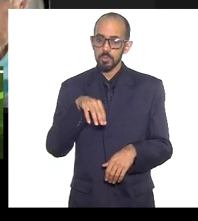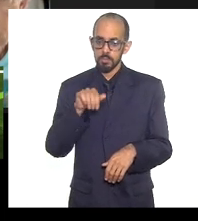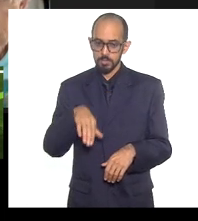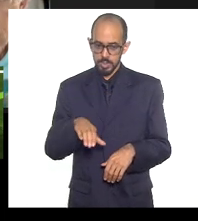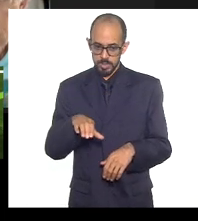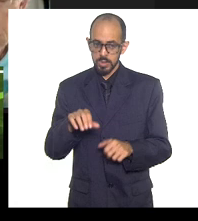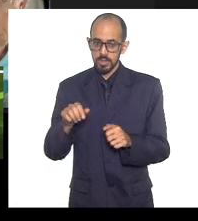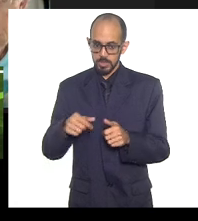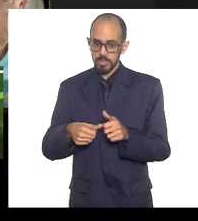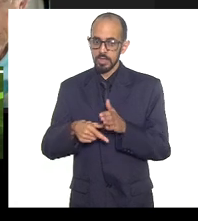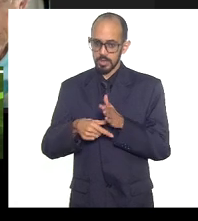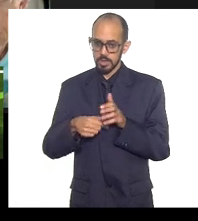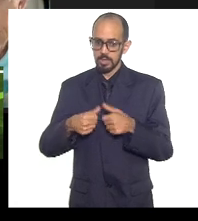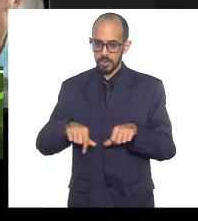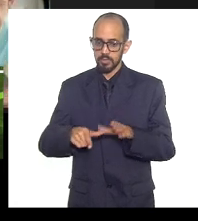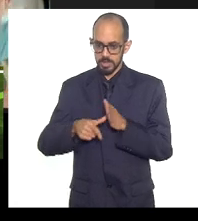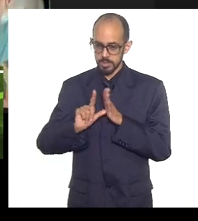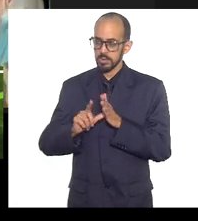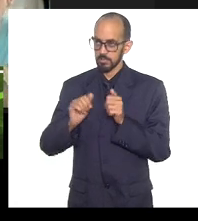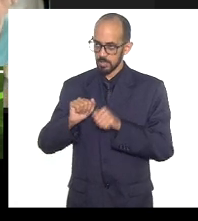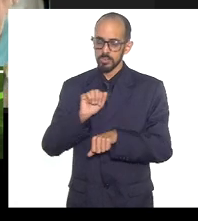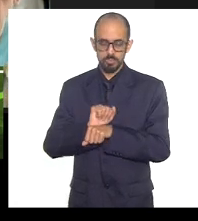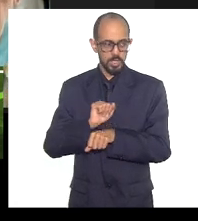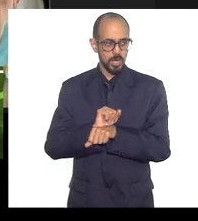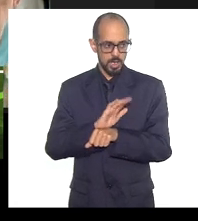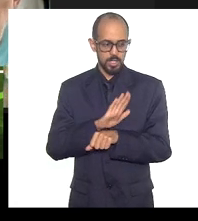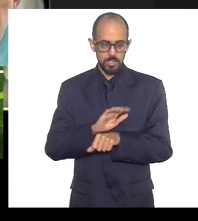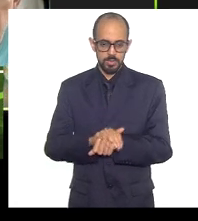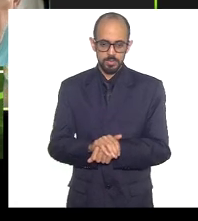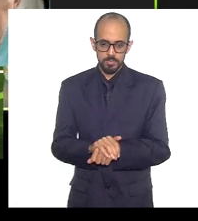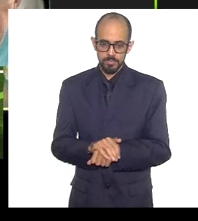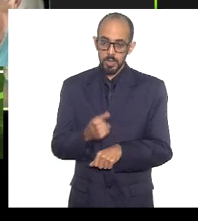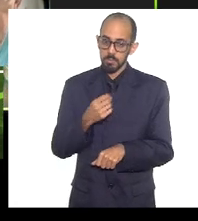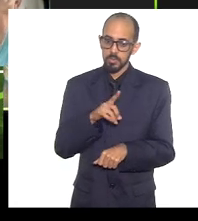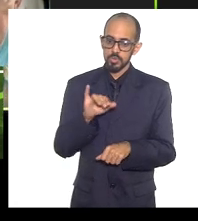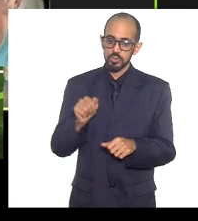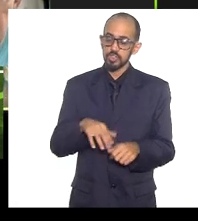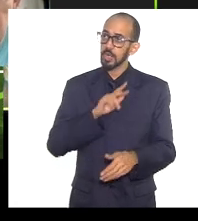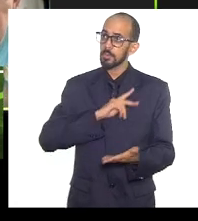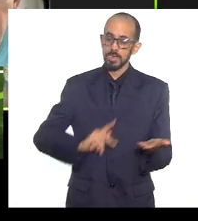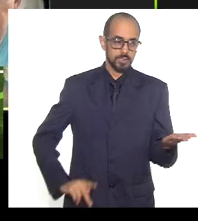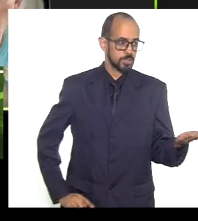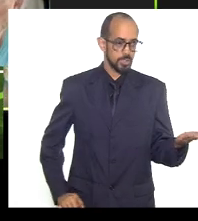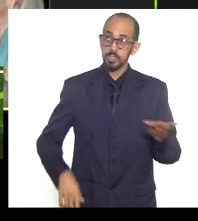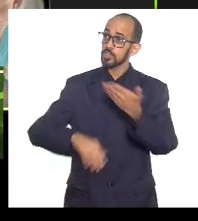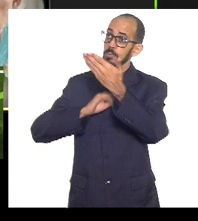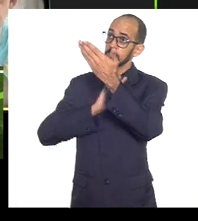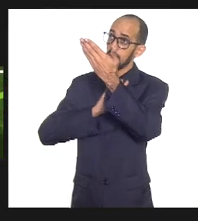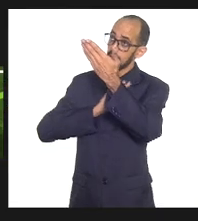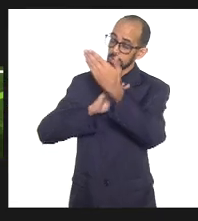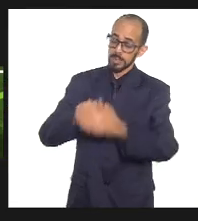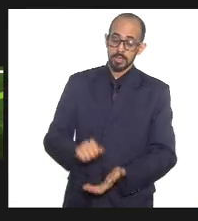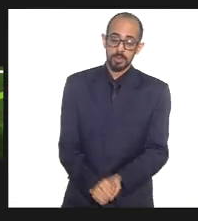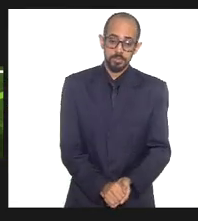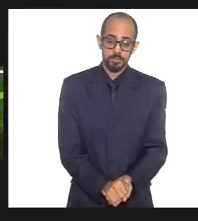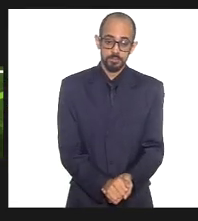posso esperar. Então, deputado Carlos Mink. Obrigado. Bom dia, presidente. Marta Rocha,